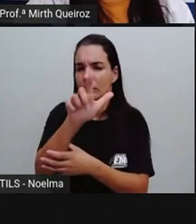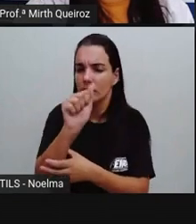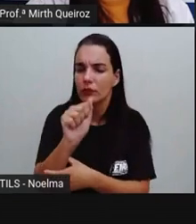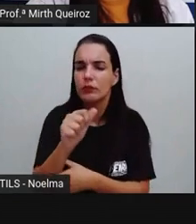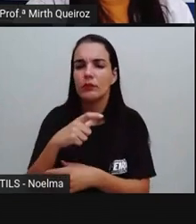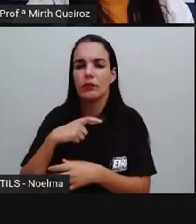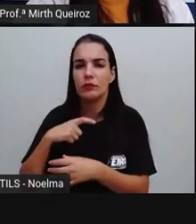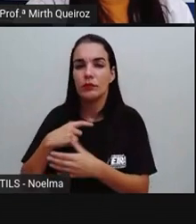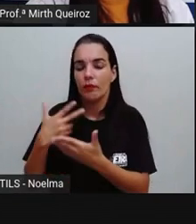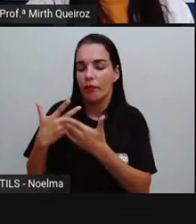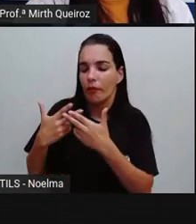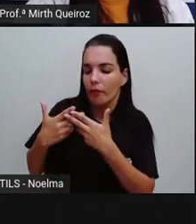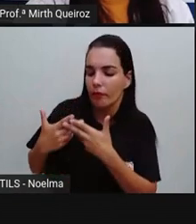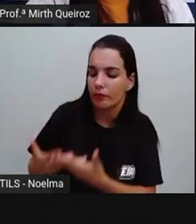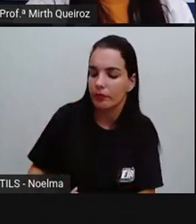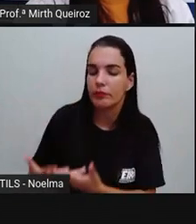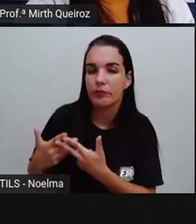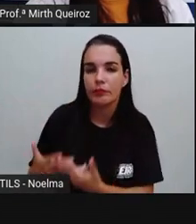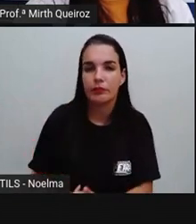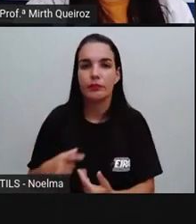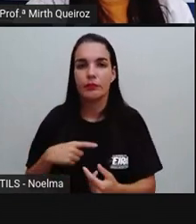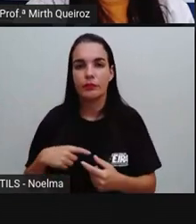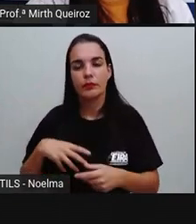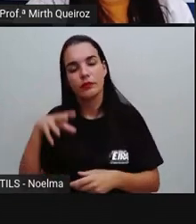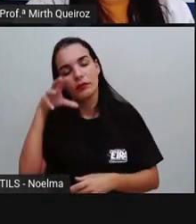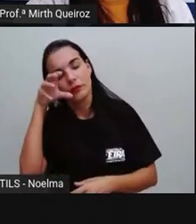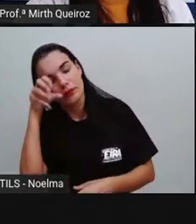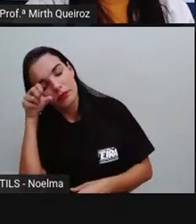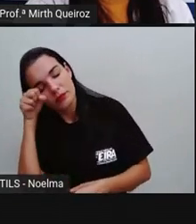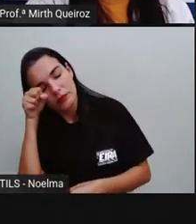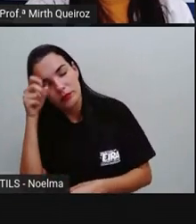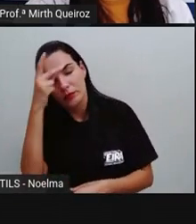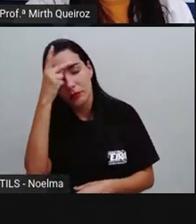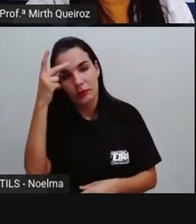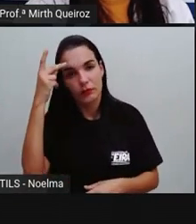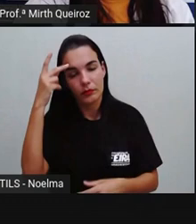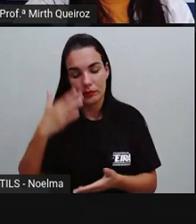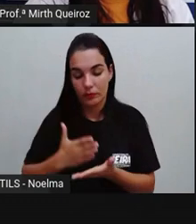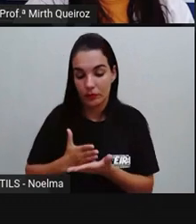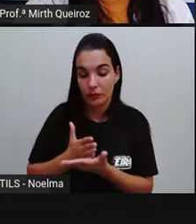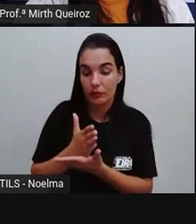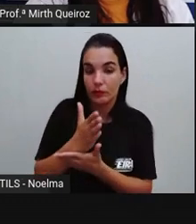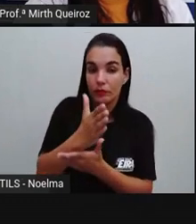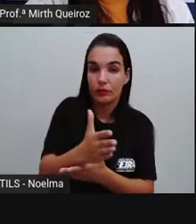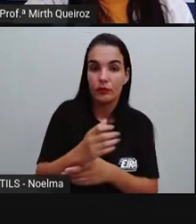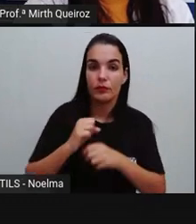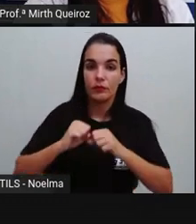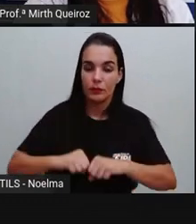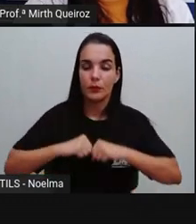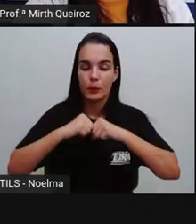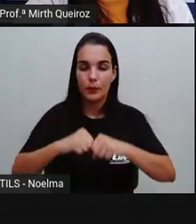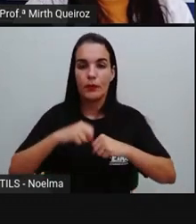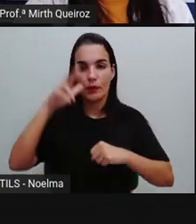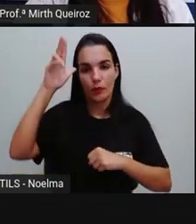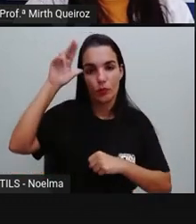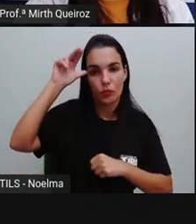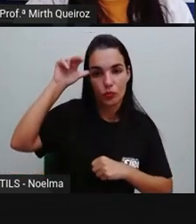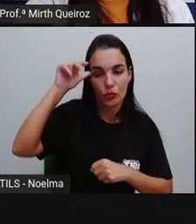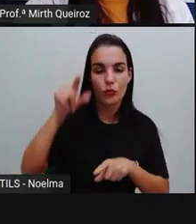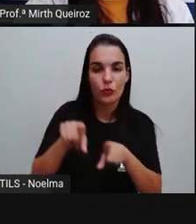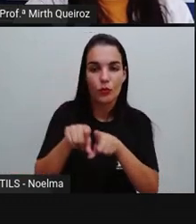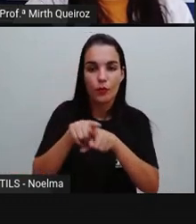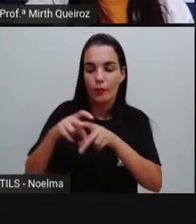descanso e algum comércio aos tropeiros, que eram condutores das tropas e de mulas que